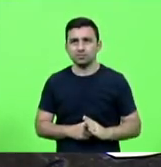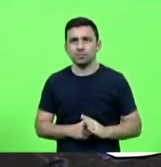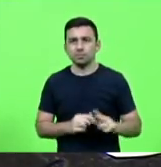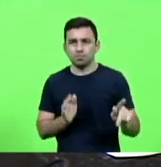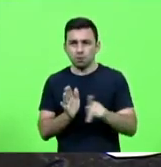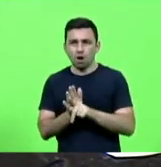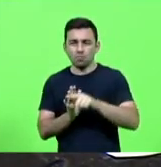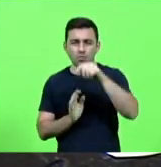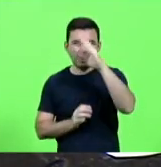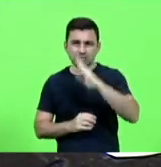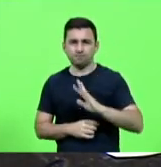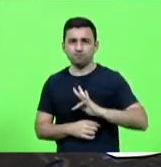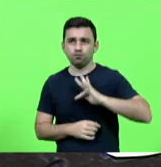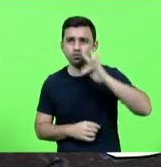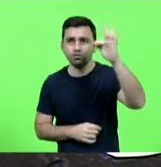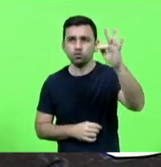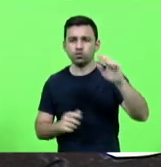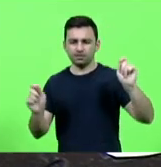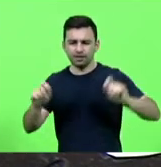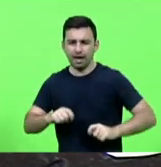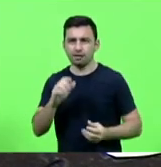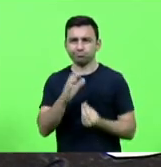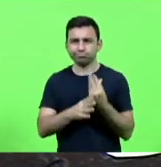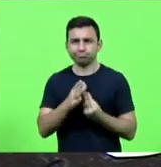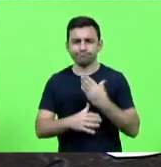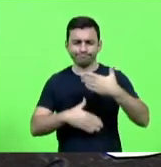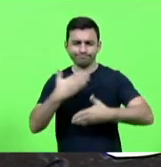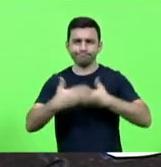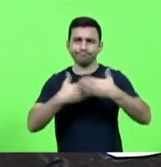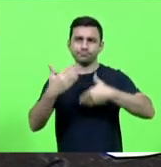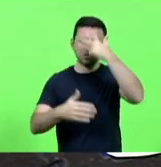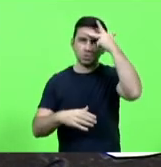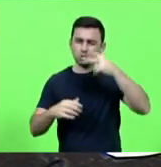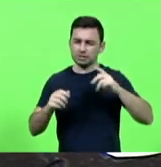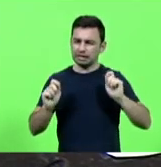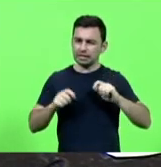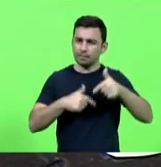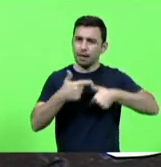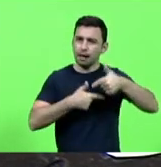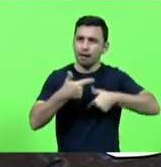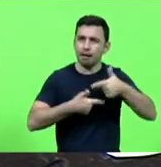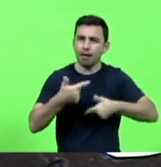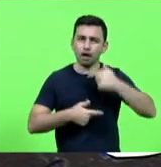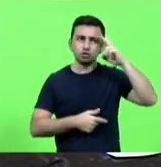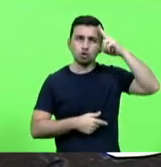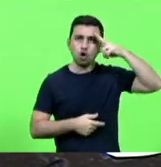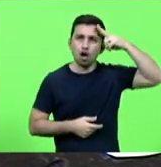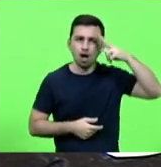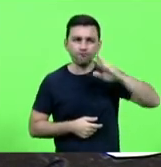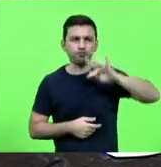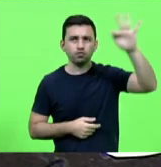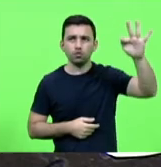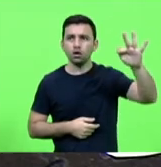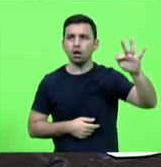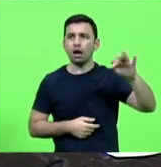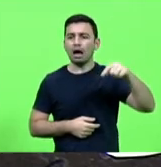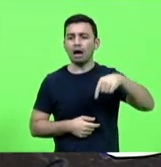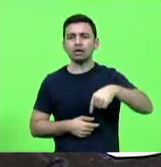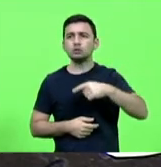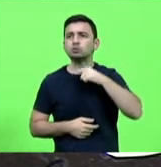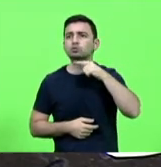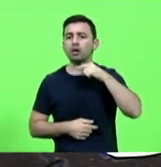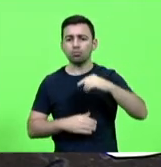futuro do país que é produtivo que cresce onde as pessoas podem trabalhar tentar e sonhar nós vamos ser um país improdutivo